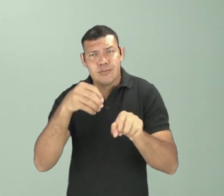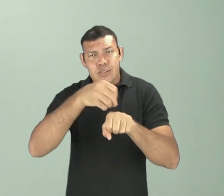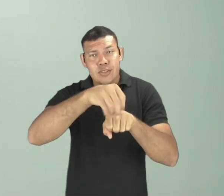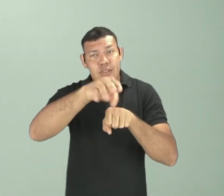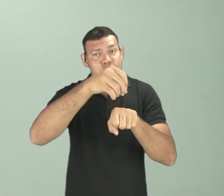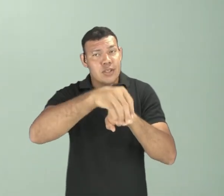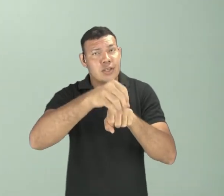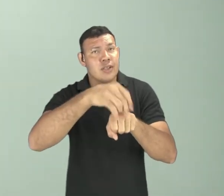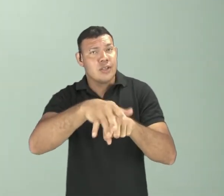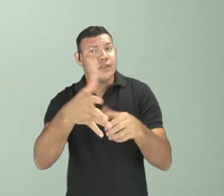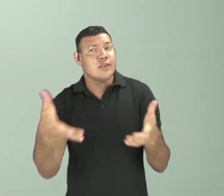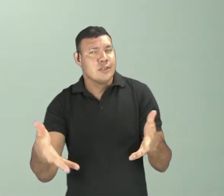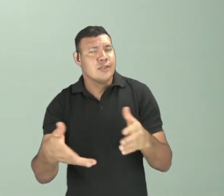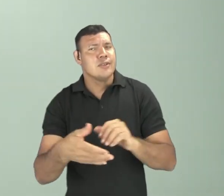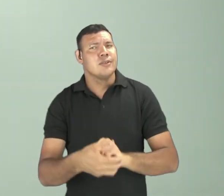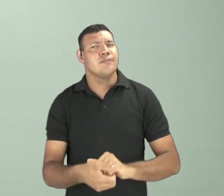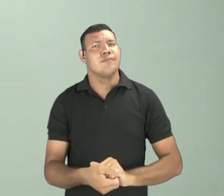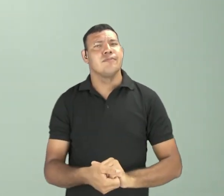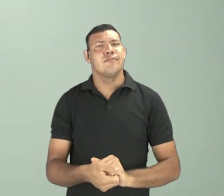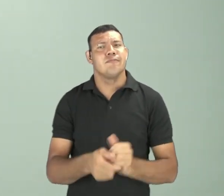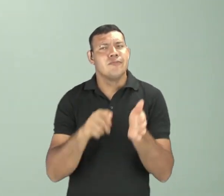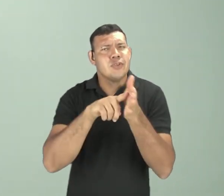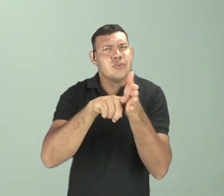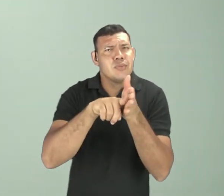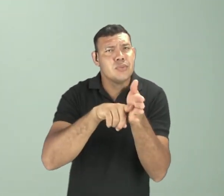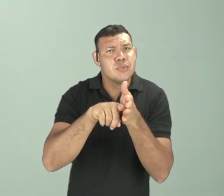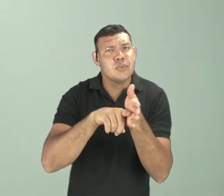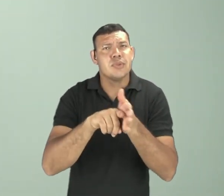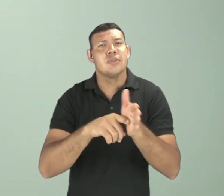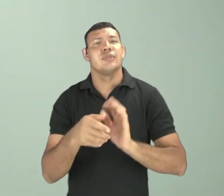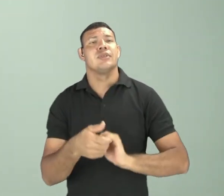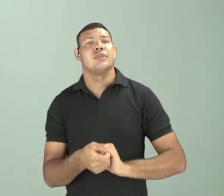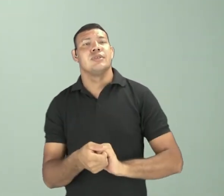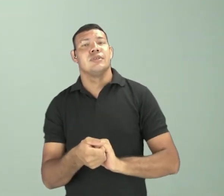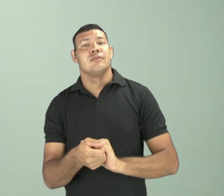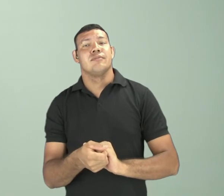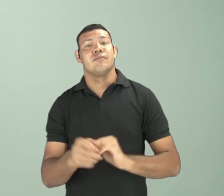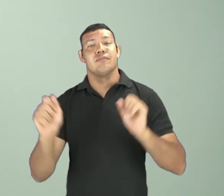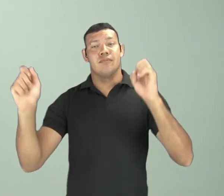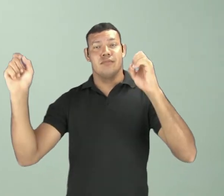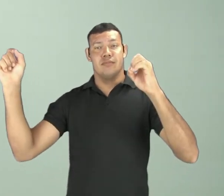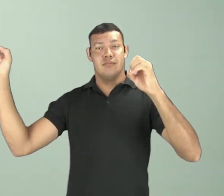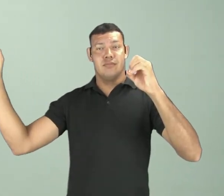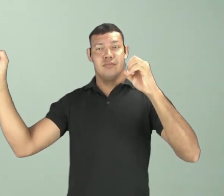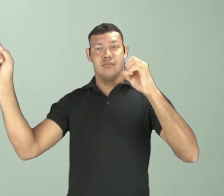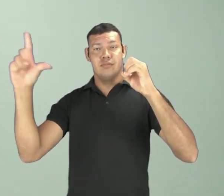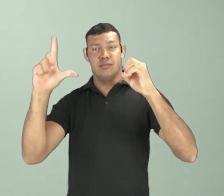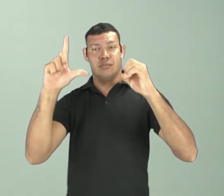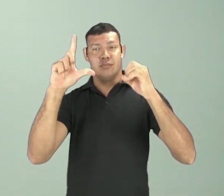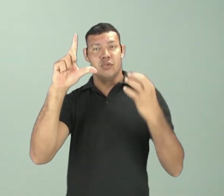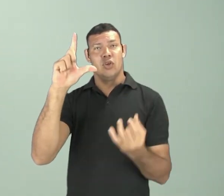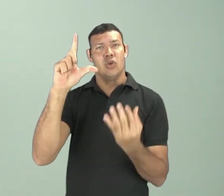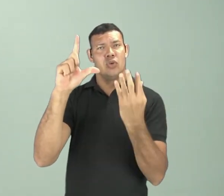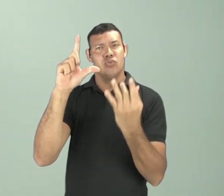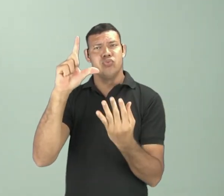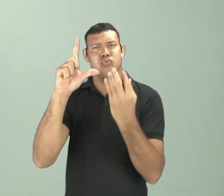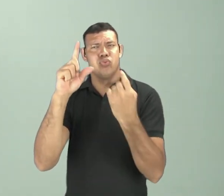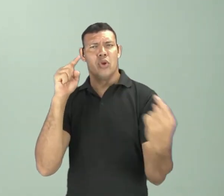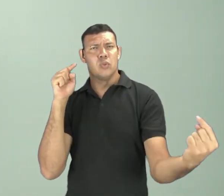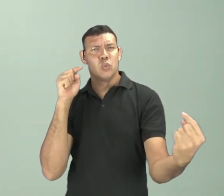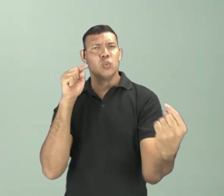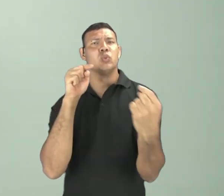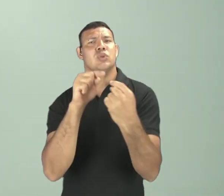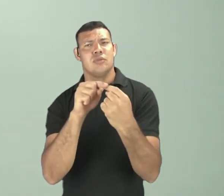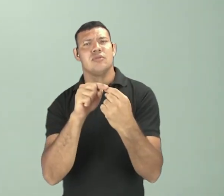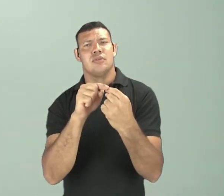eu deixo como sugestão que vocês façam uma pesquisa sobre o efeito estufa e sobre a sua relação